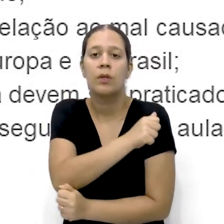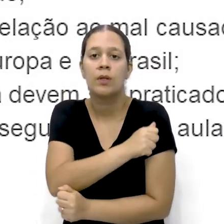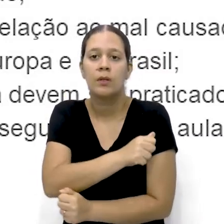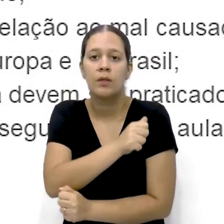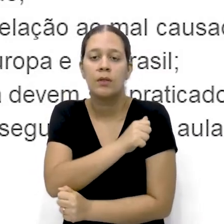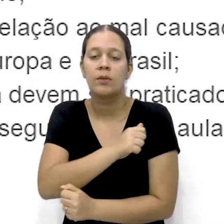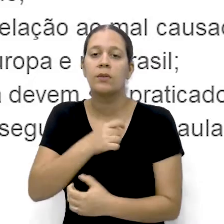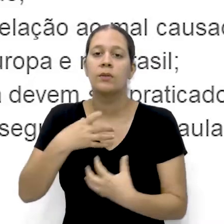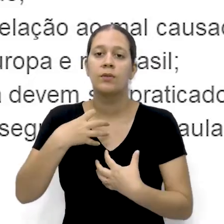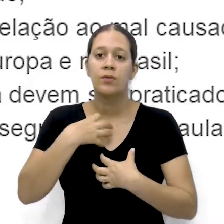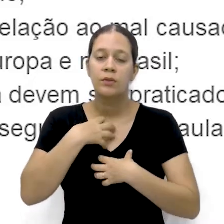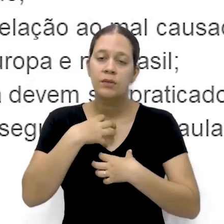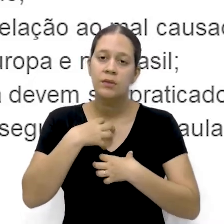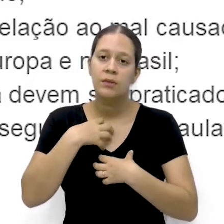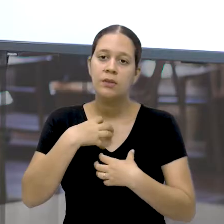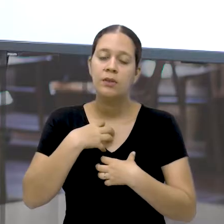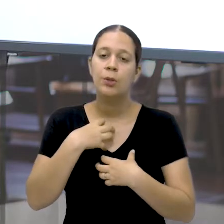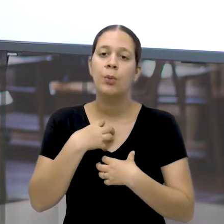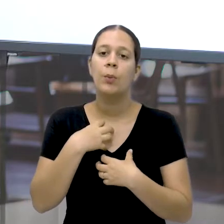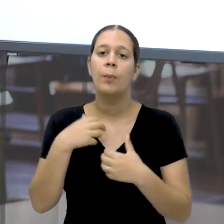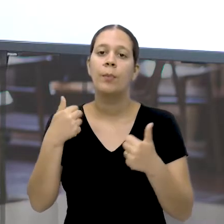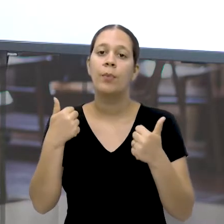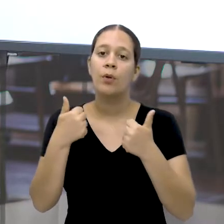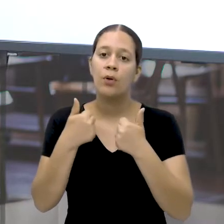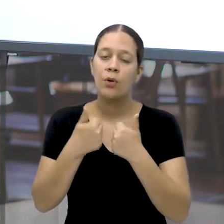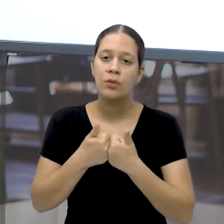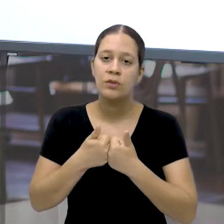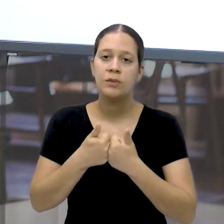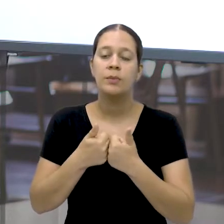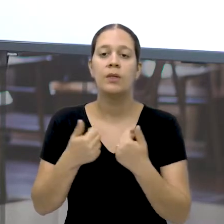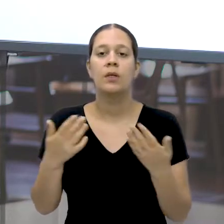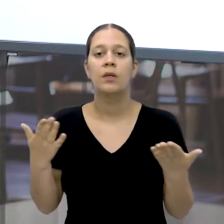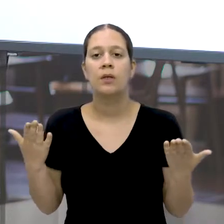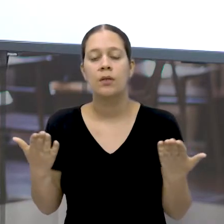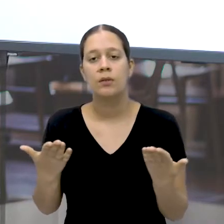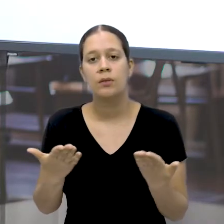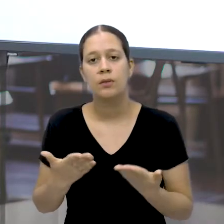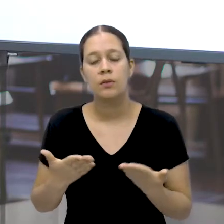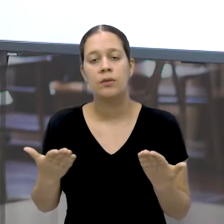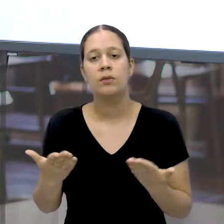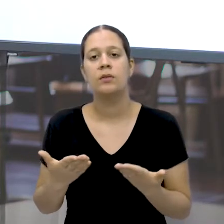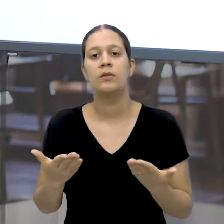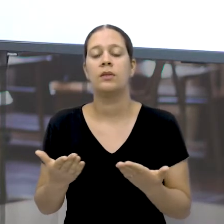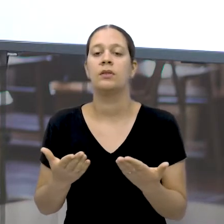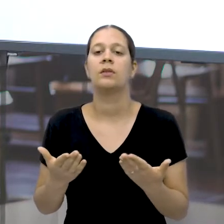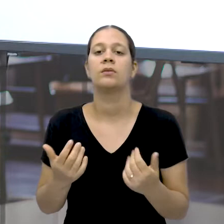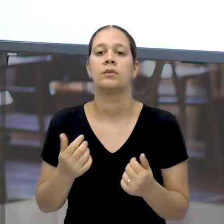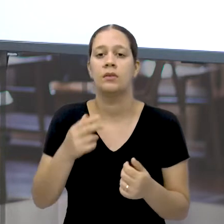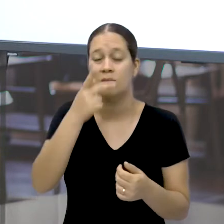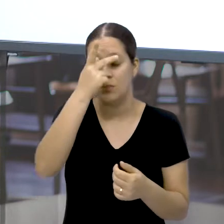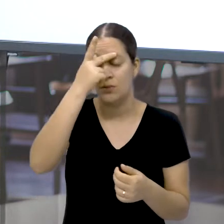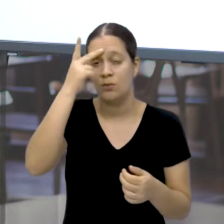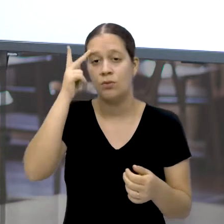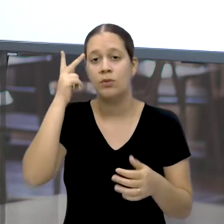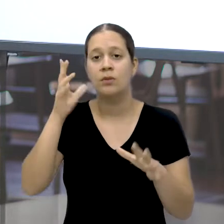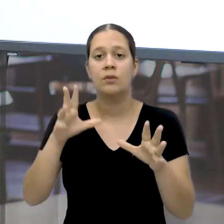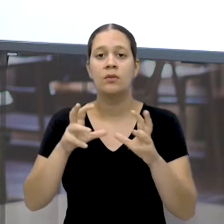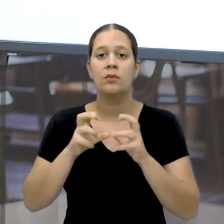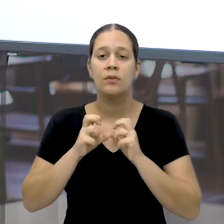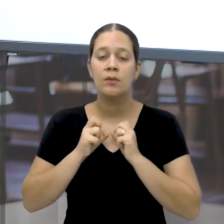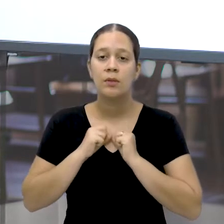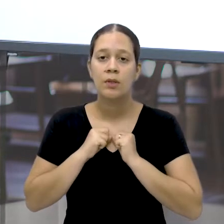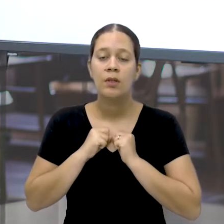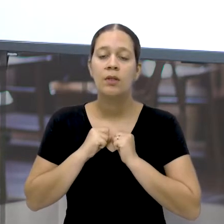Seguiu Estou próxima A ela Dessa situação Dos infectados Pelo que de